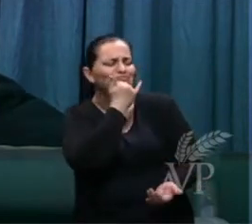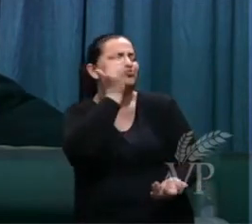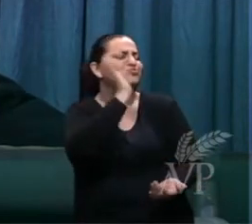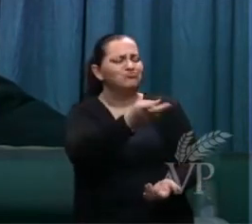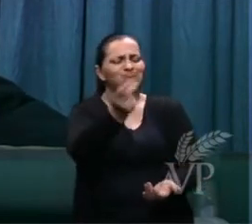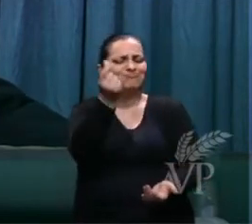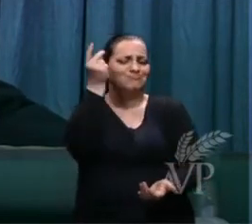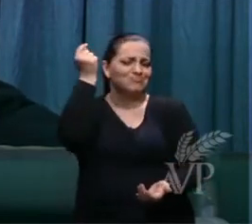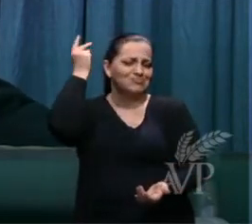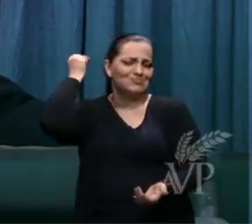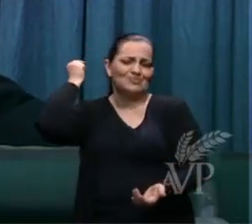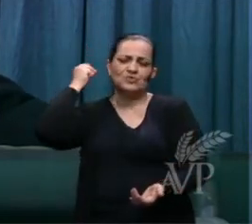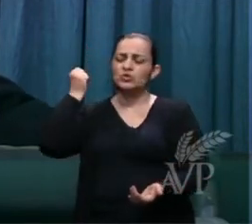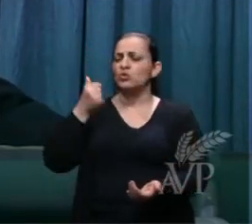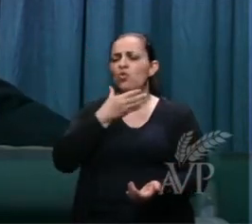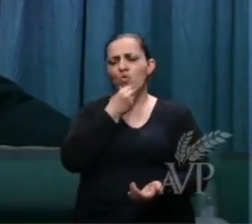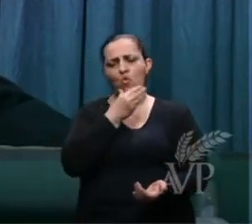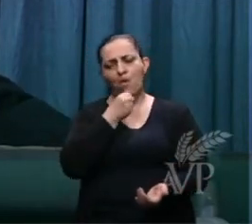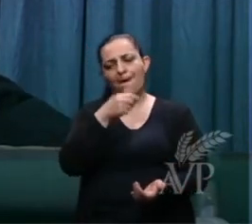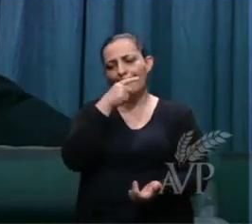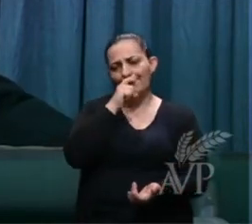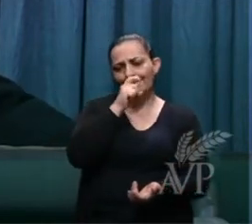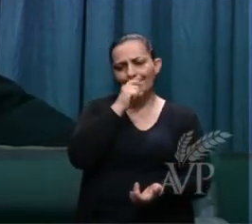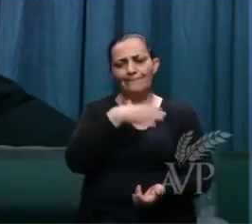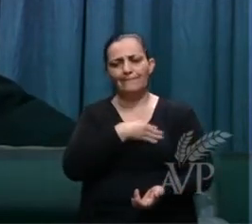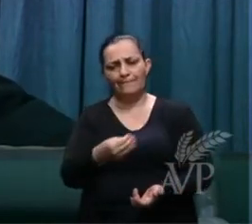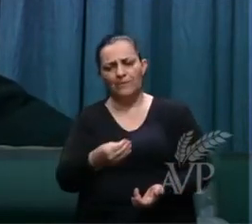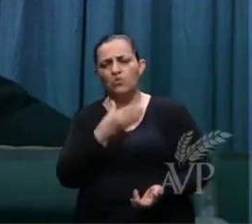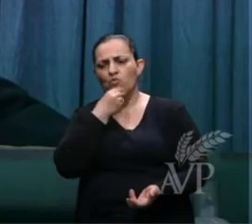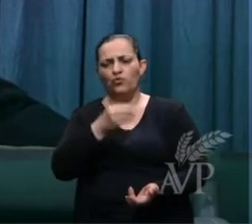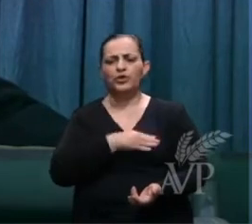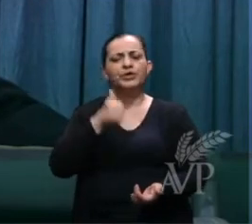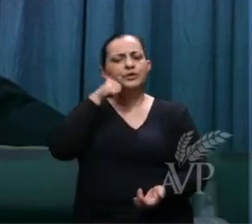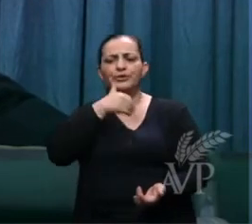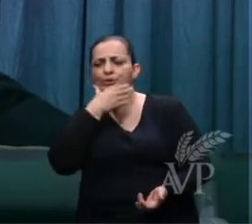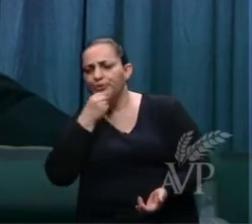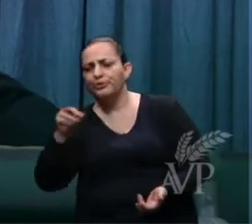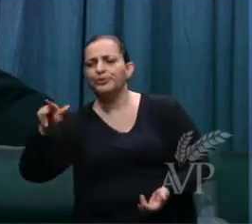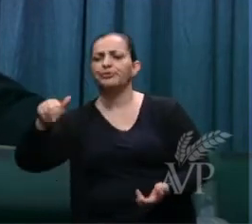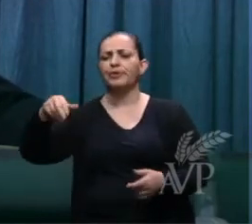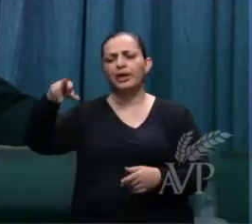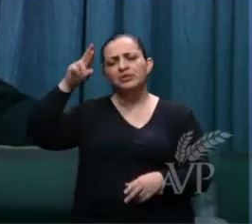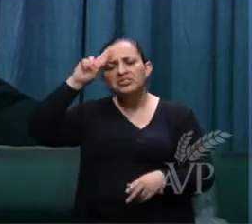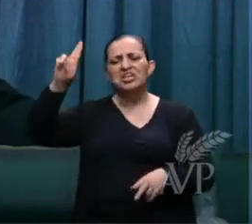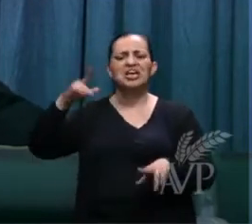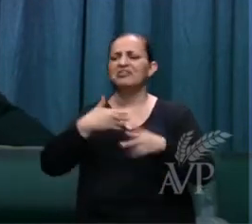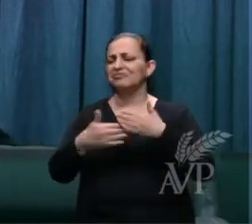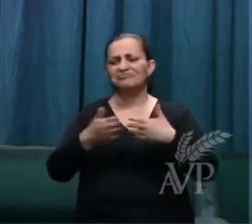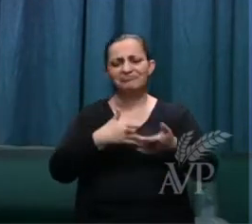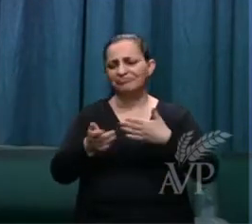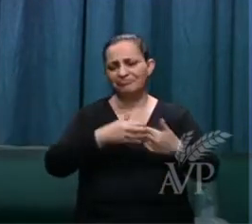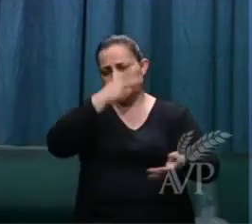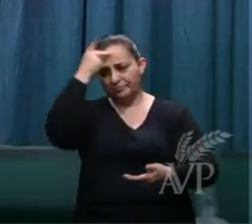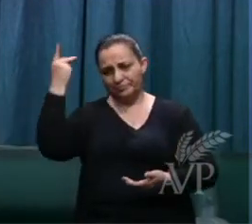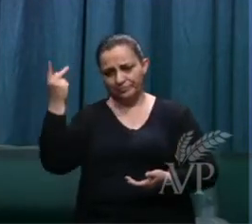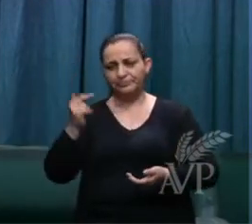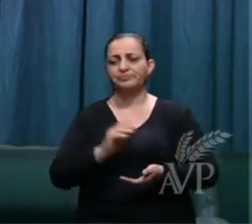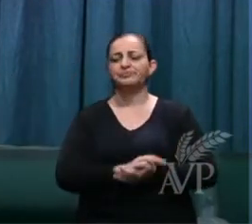homem pai filho irmão fulano patrão empregado